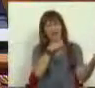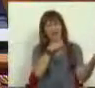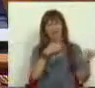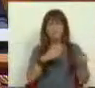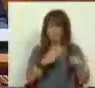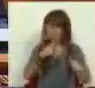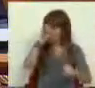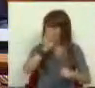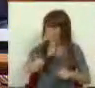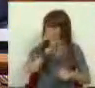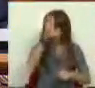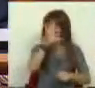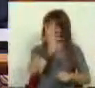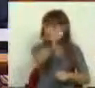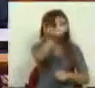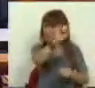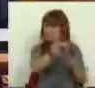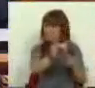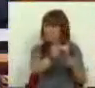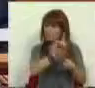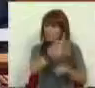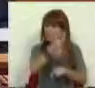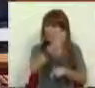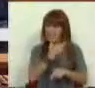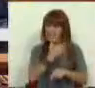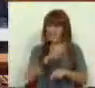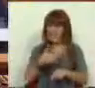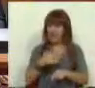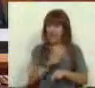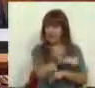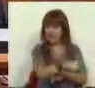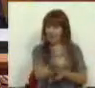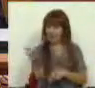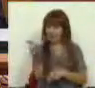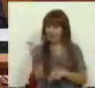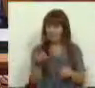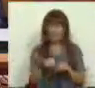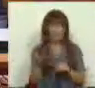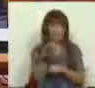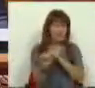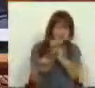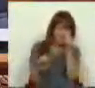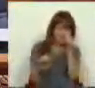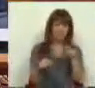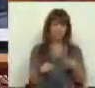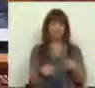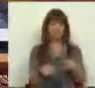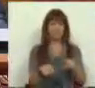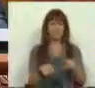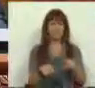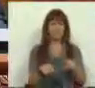falência. É bom lembrar ao Governo do PSD e do CDS que esta situação